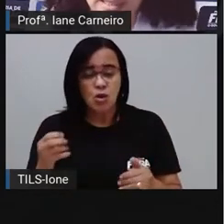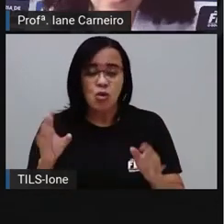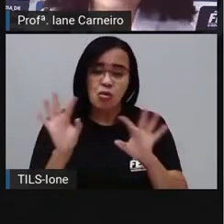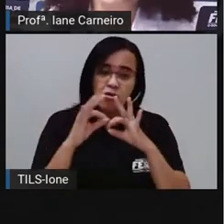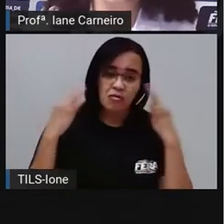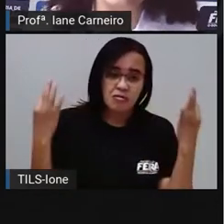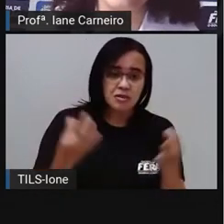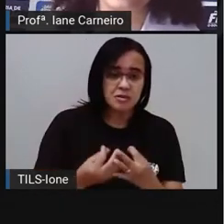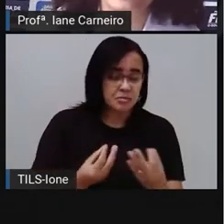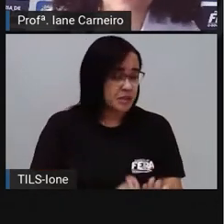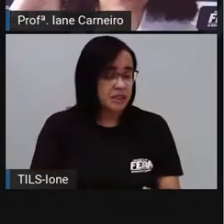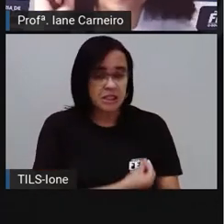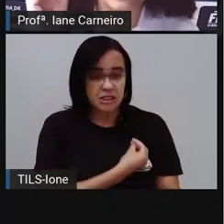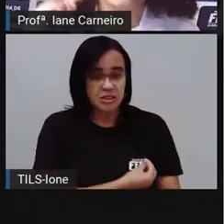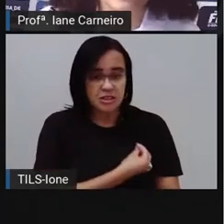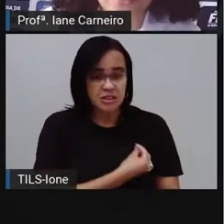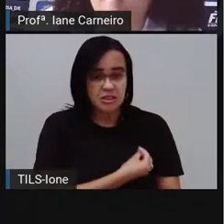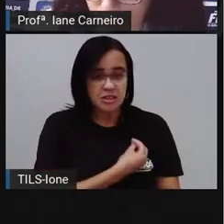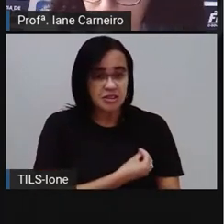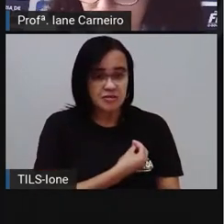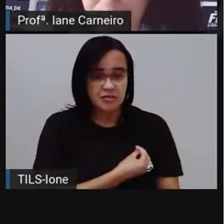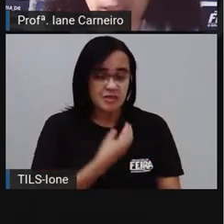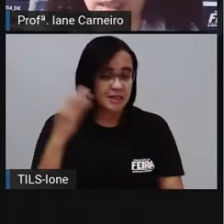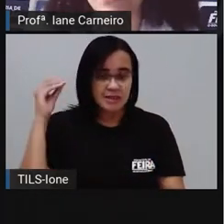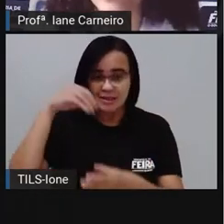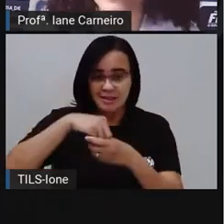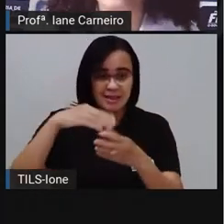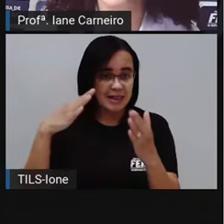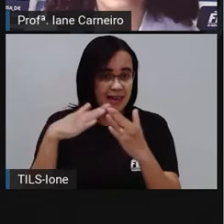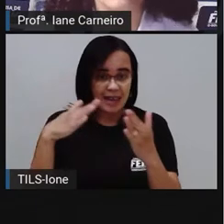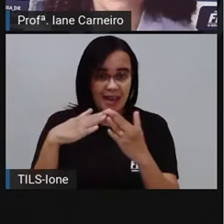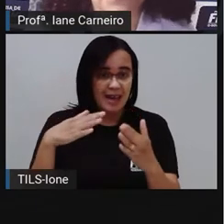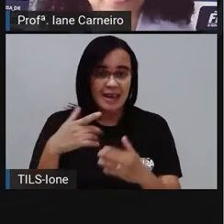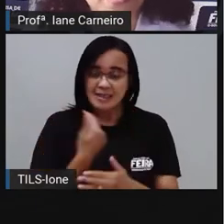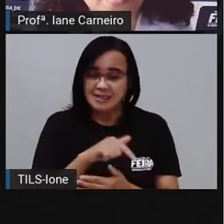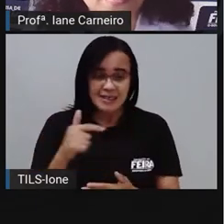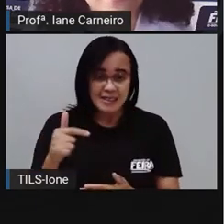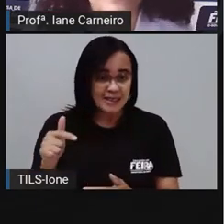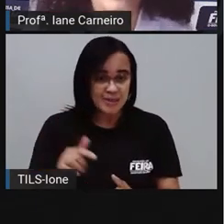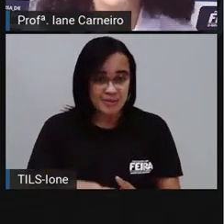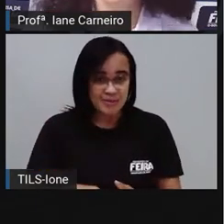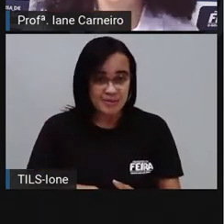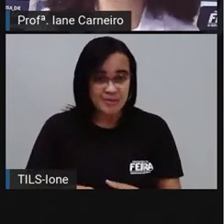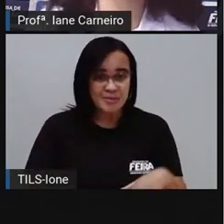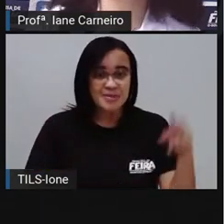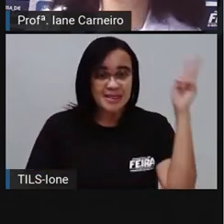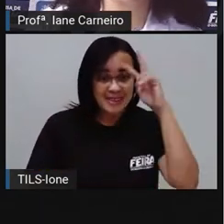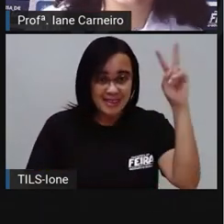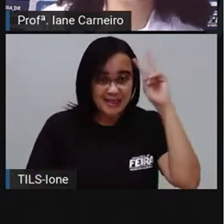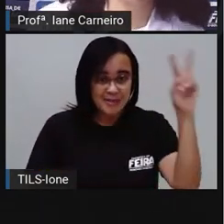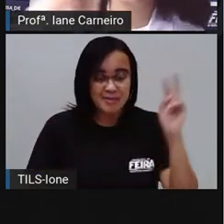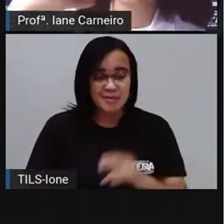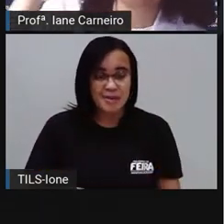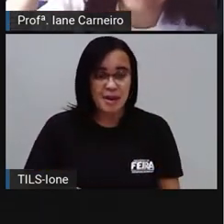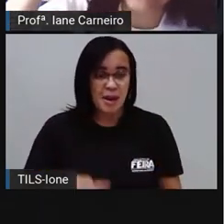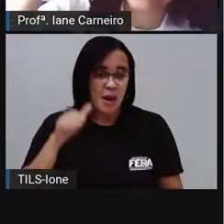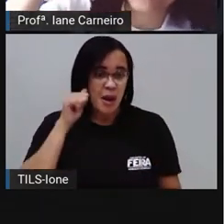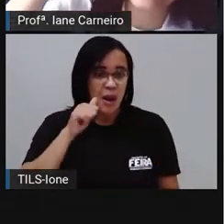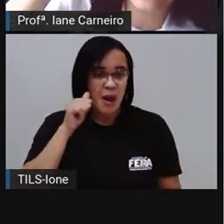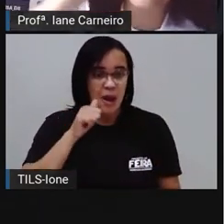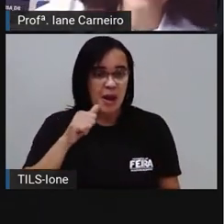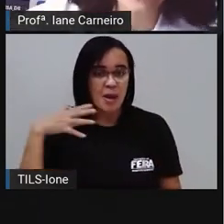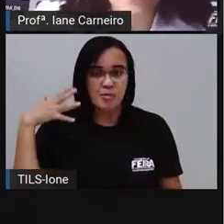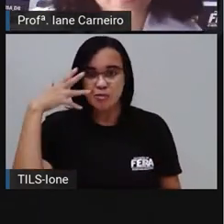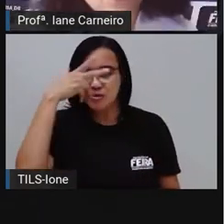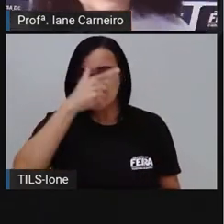Conhecer nossas origens. Lembram da história da menina bonita do laço de fita? Que a gente viu que a gente se parece, né?